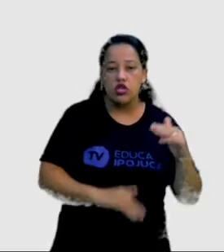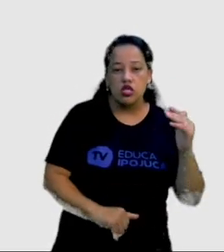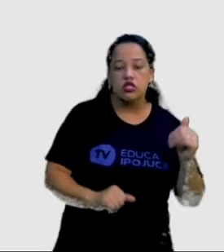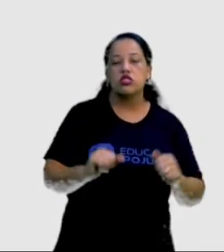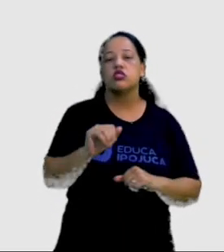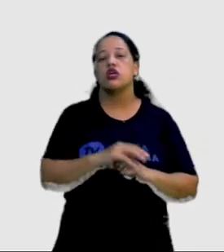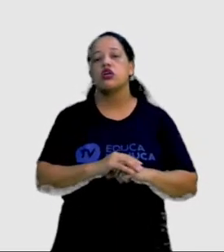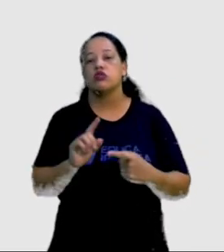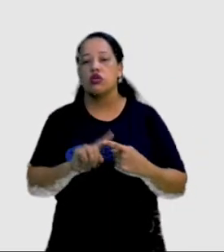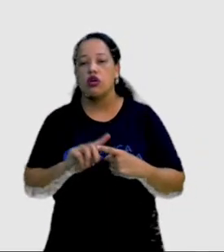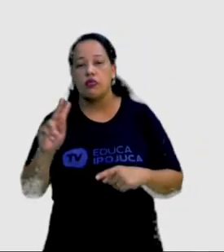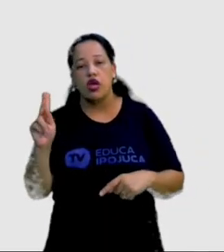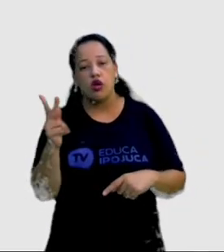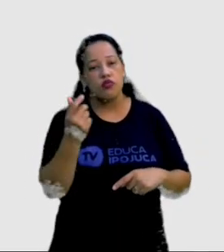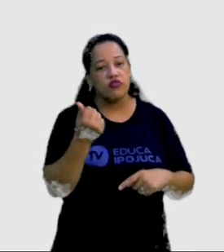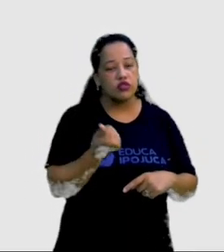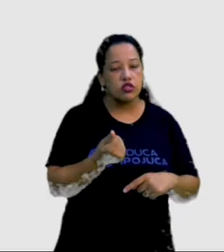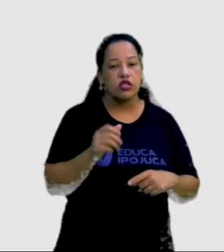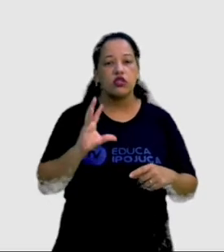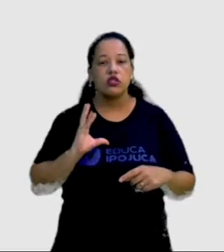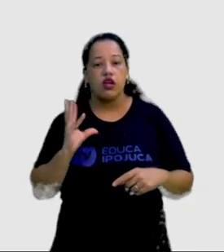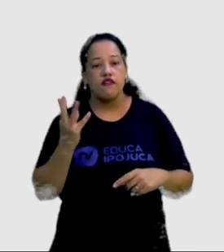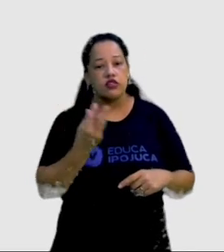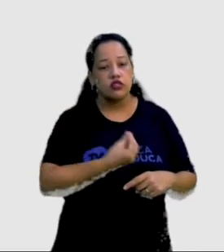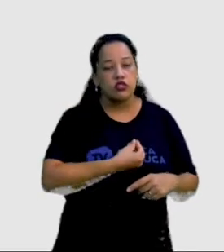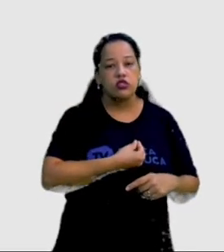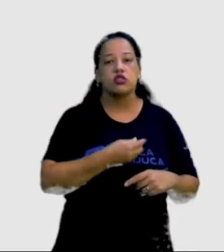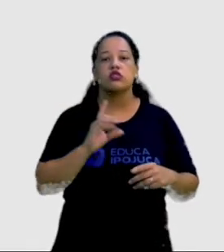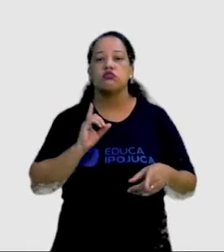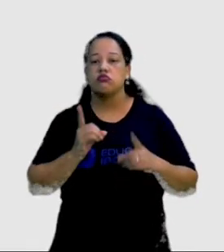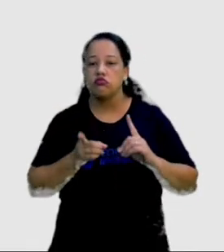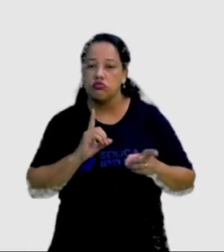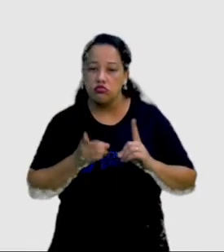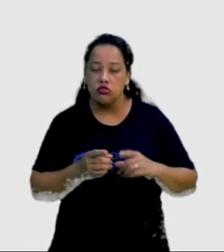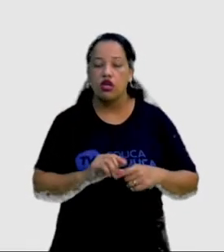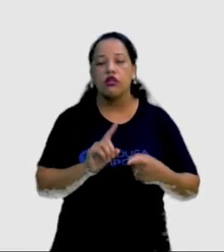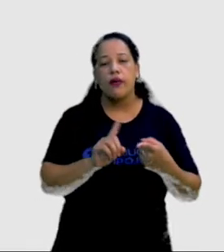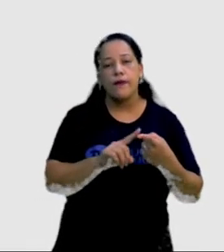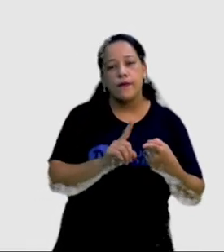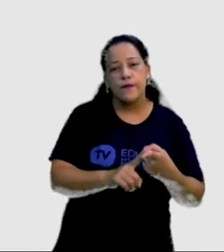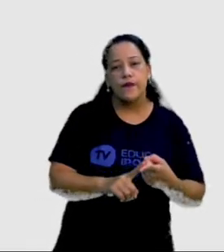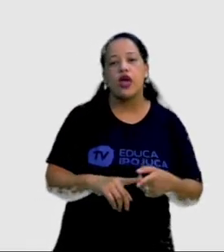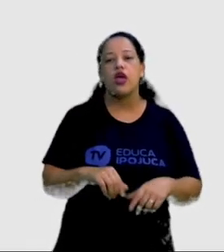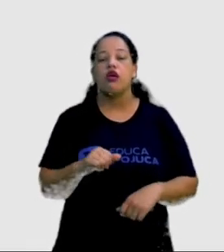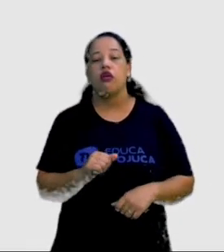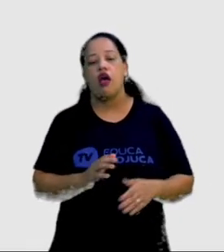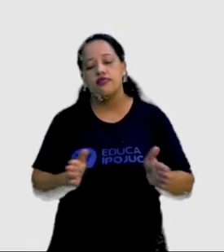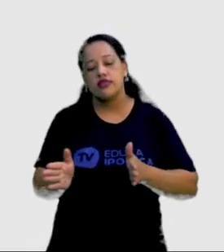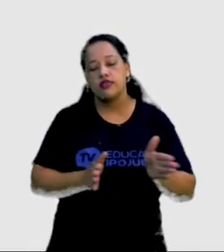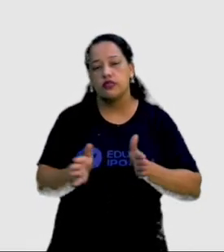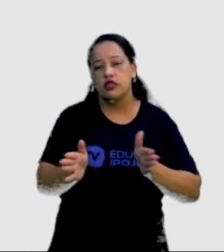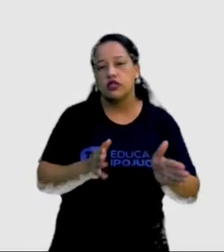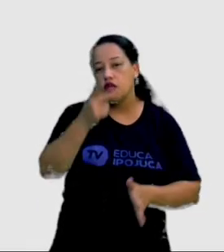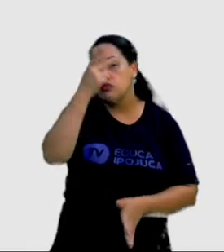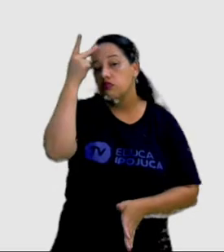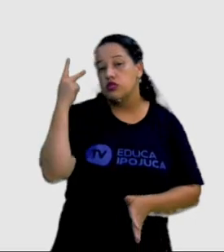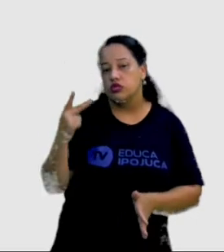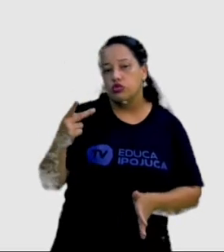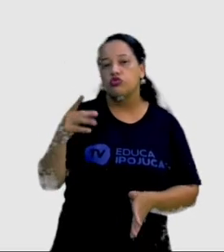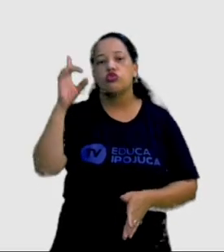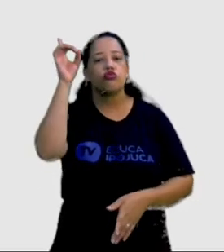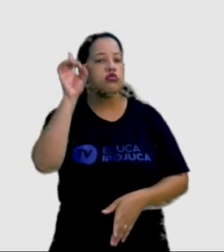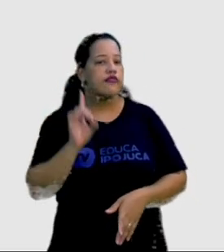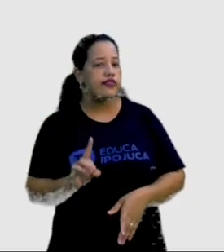transexuais e travestis e a acessibilidade para pessoas com deficiências como